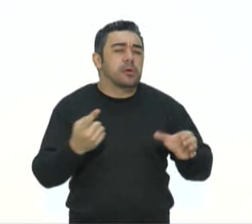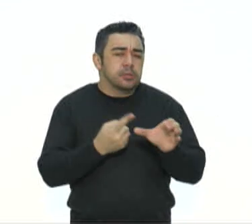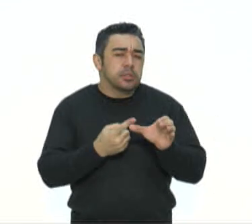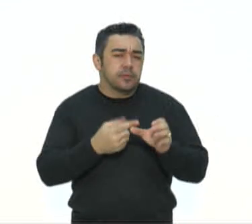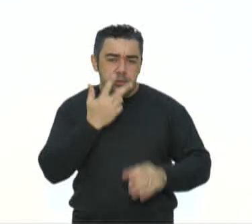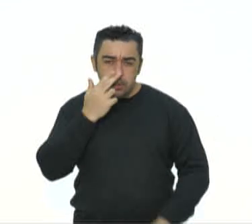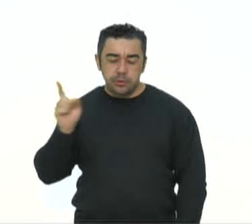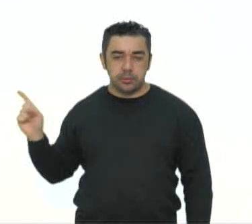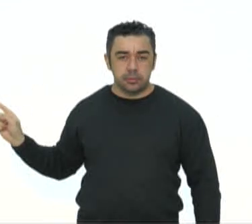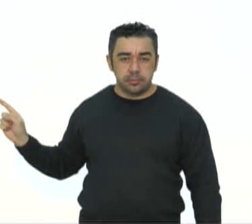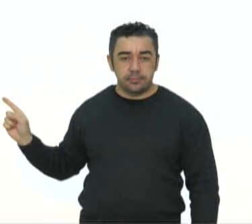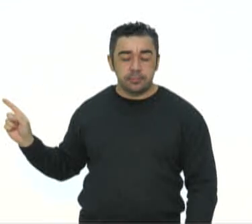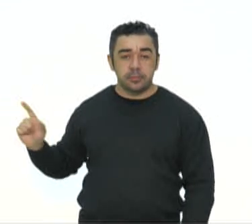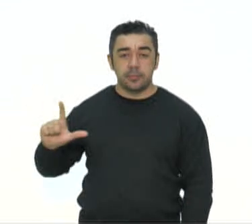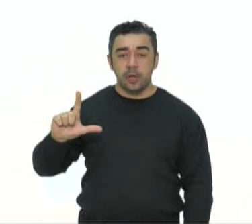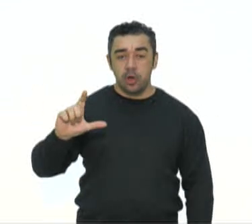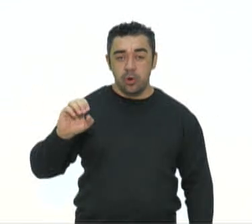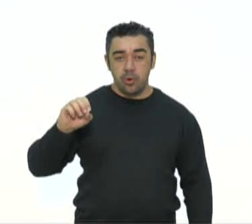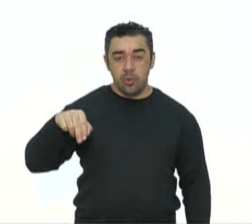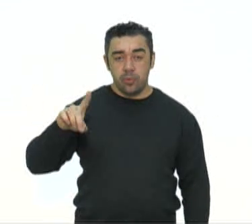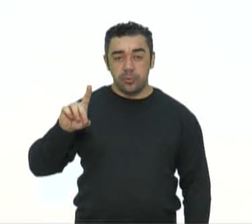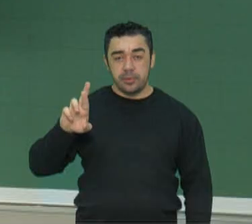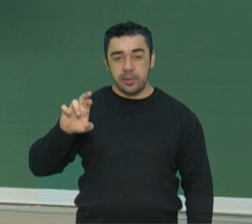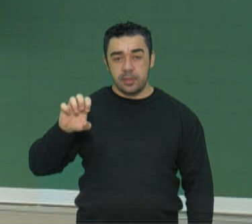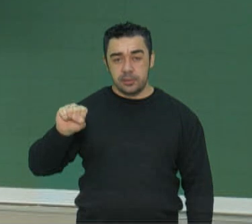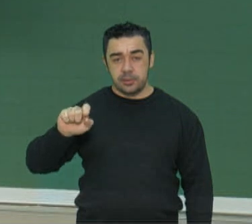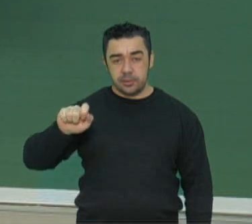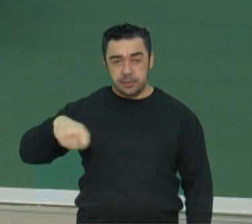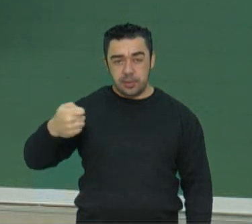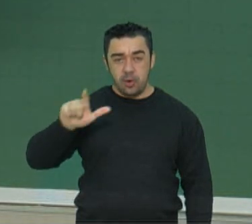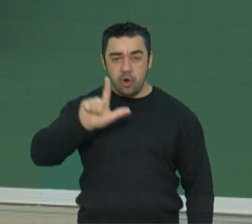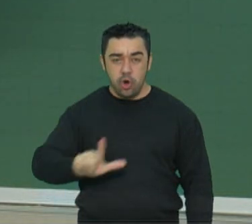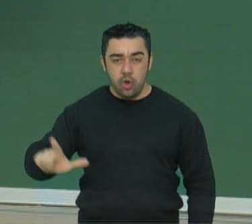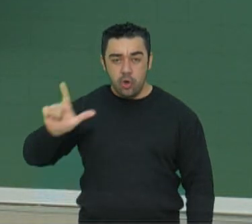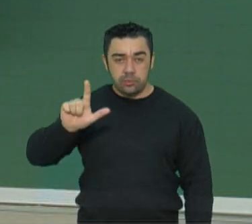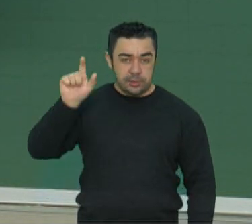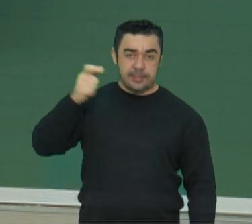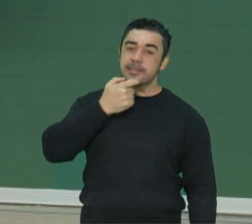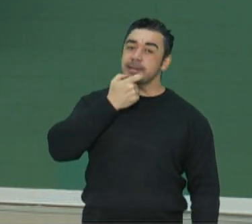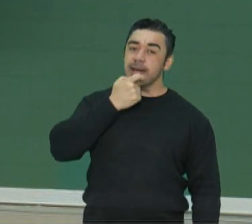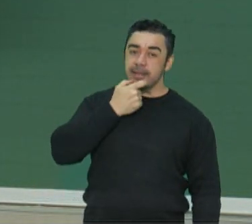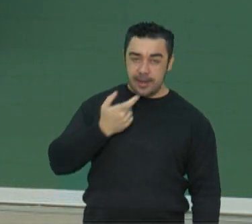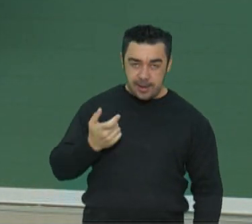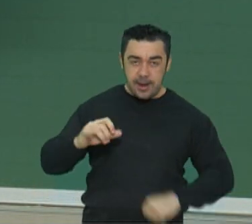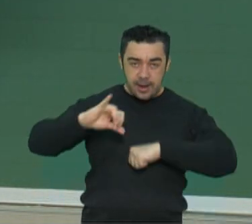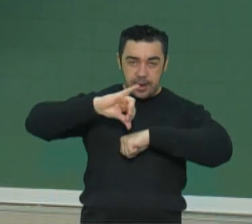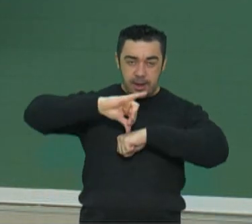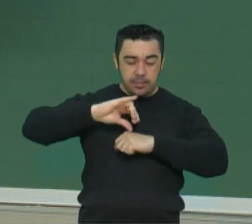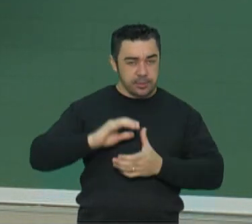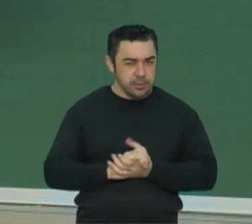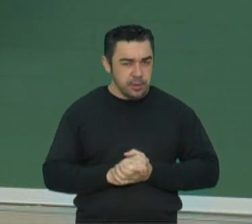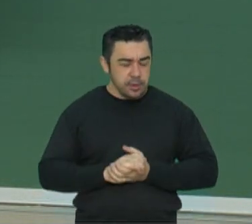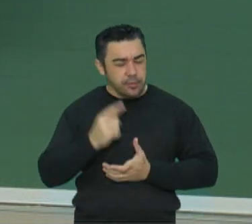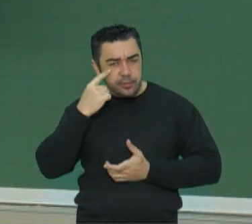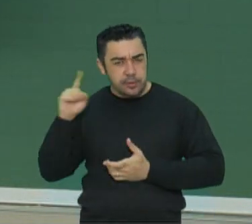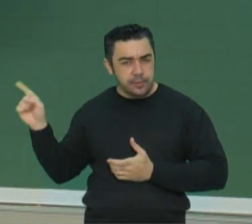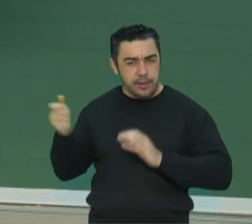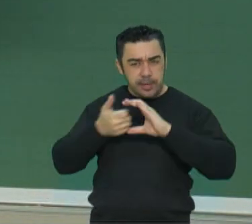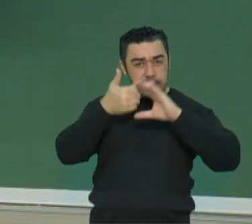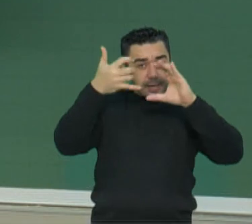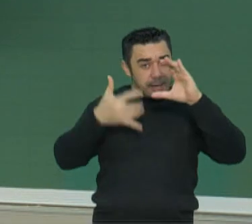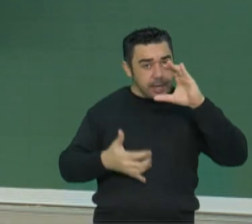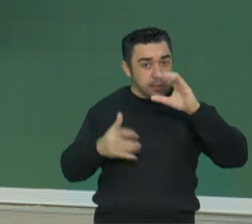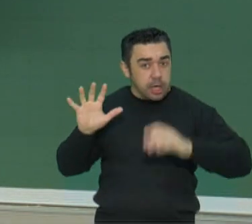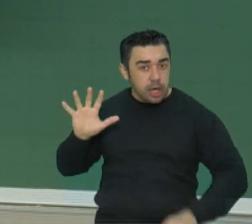imagem é da cidade de Londres, capital da Inglaterra. Quais características você consegue identificar como um